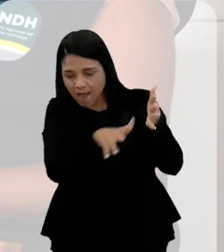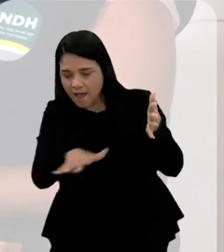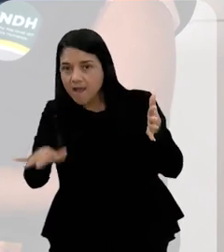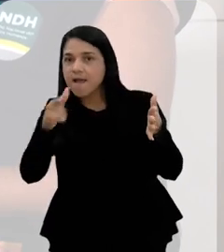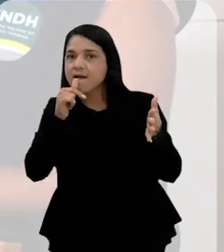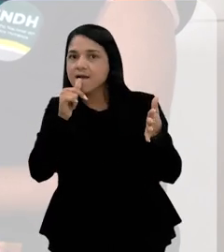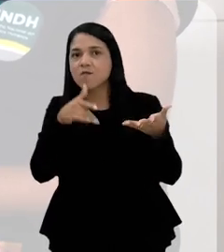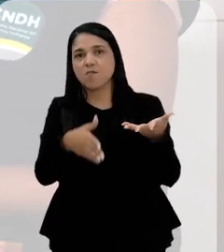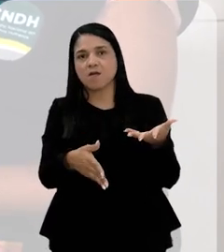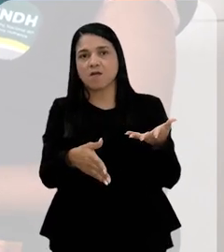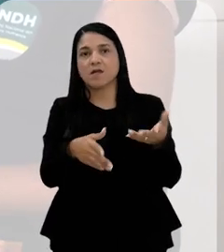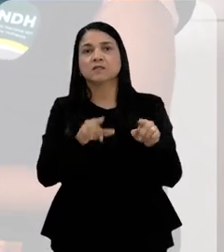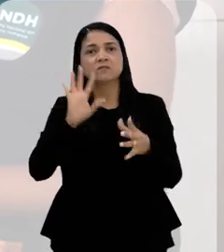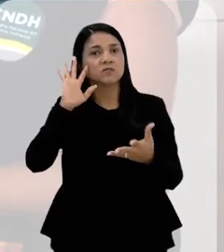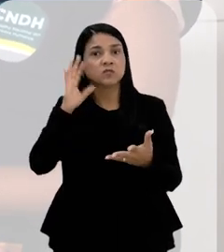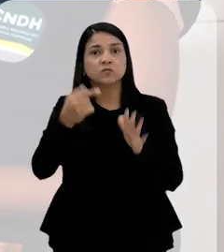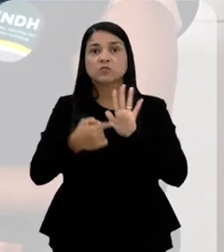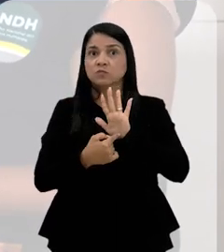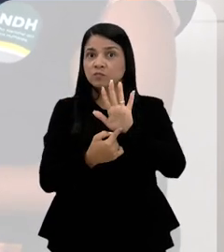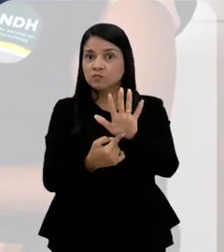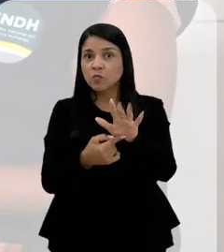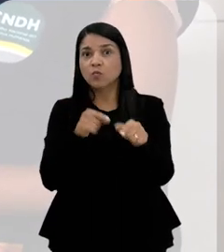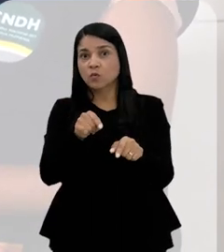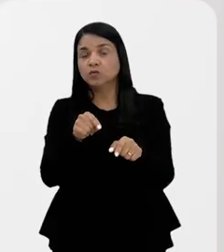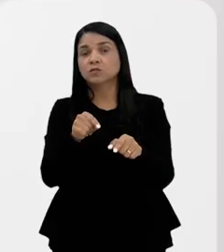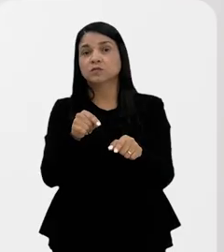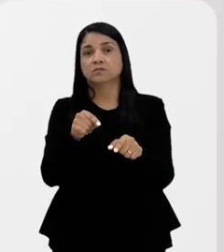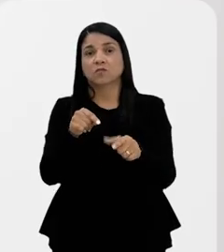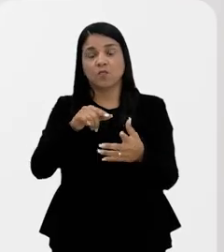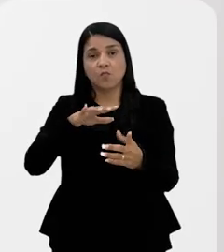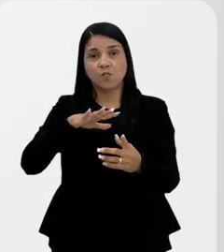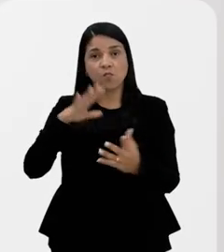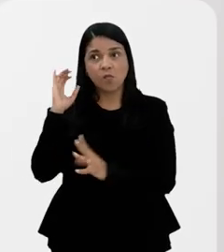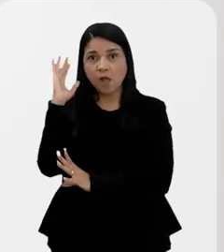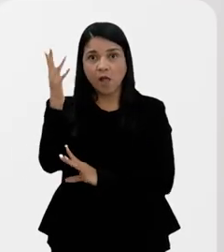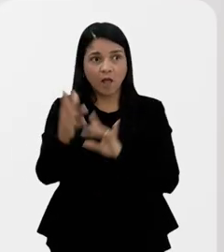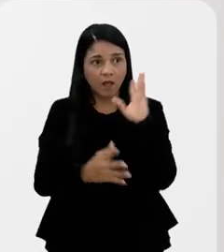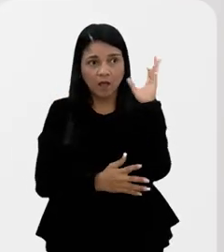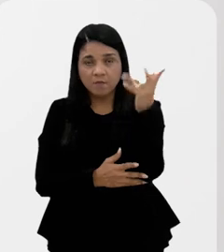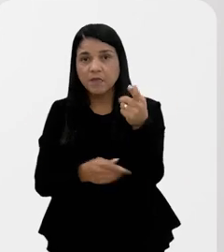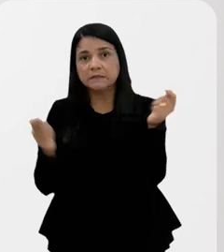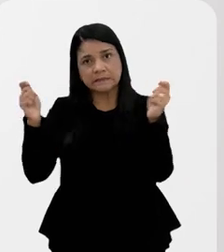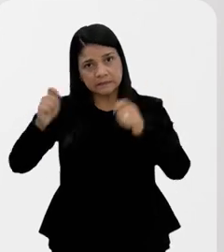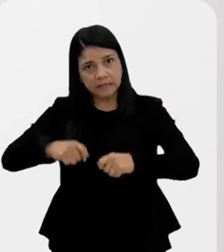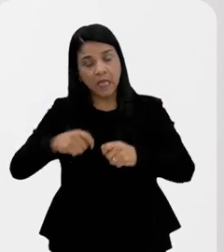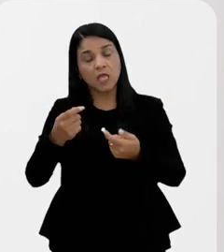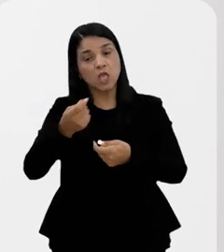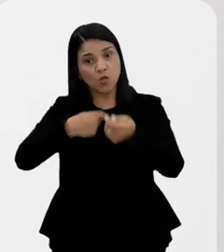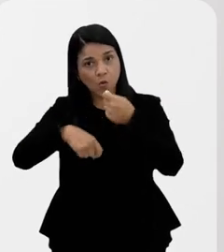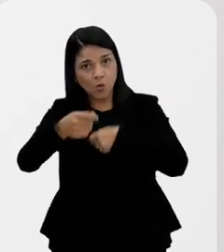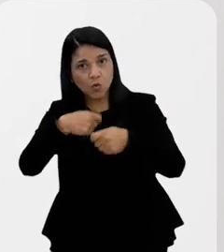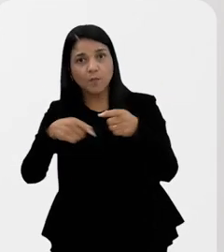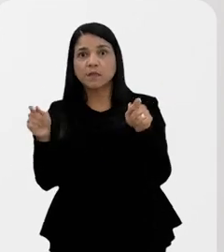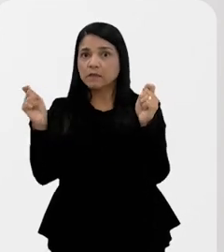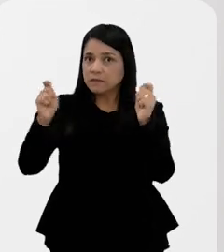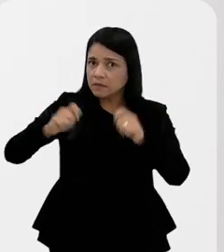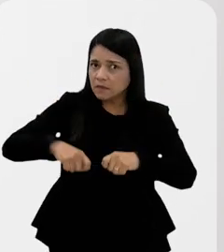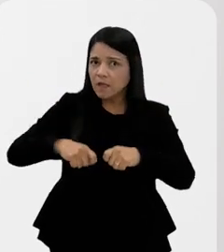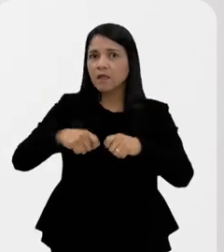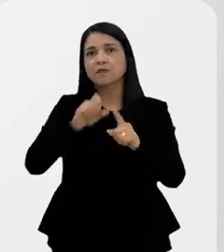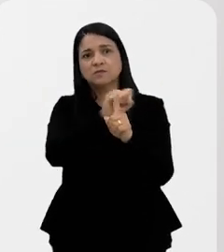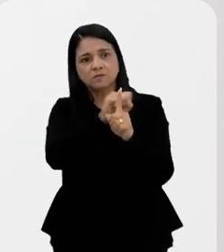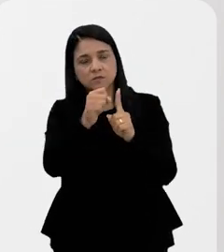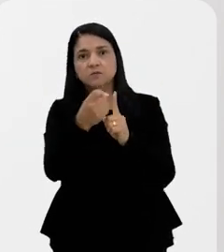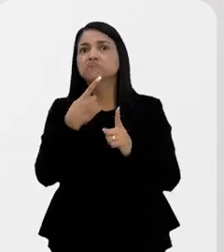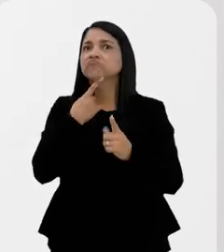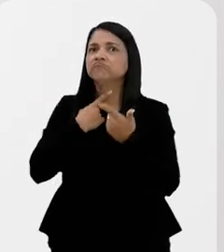dessas águas e soluções que eles apontam, né? Como ambientalmente viáveis, também economicamente viáveis